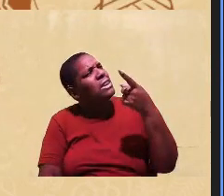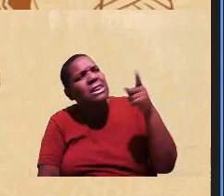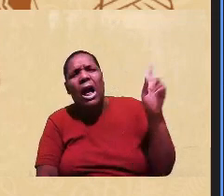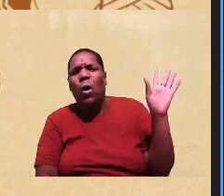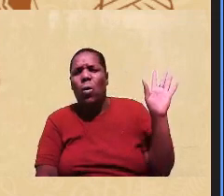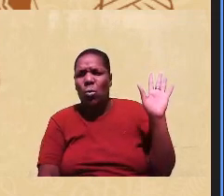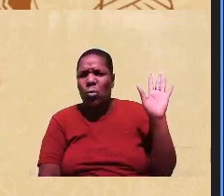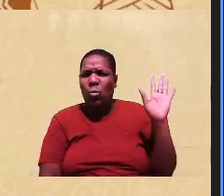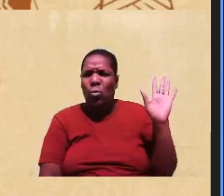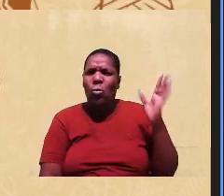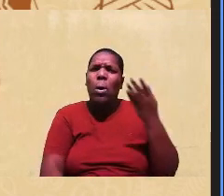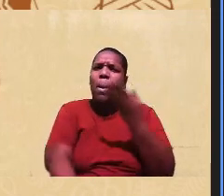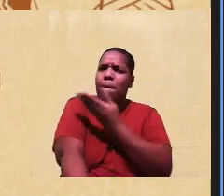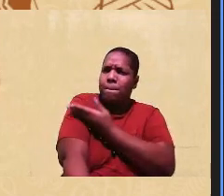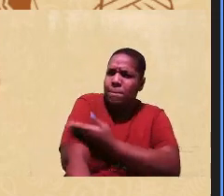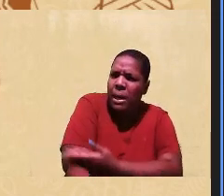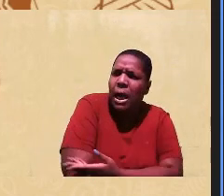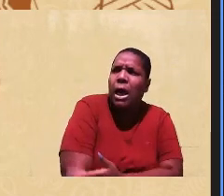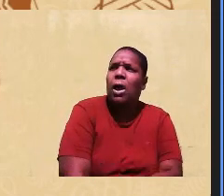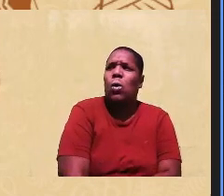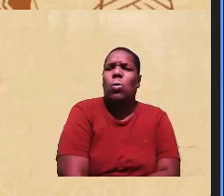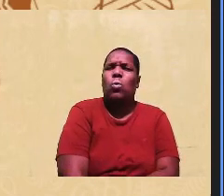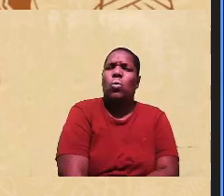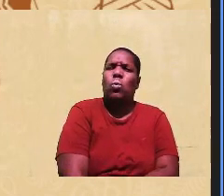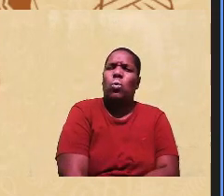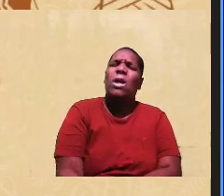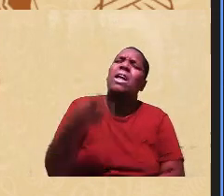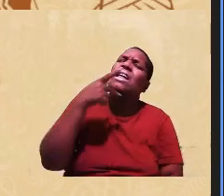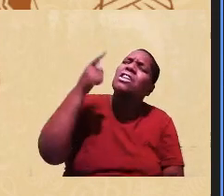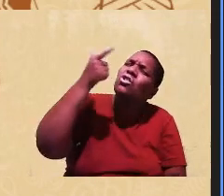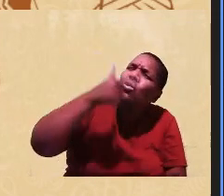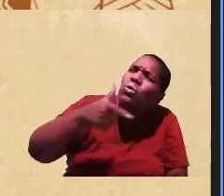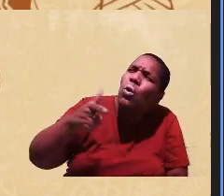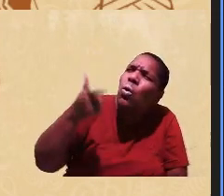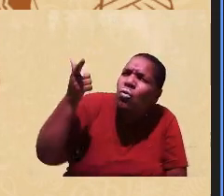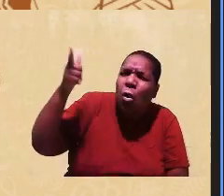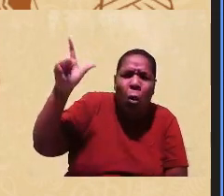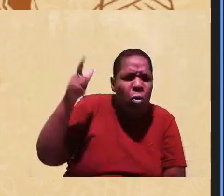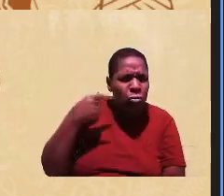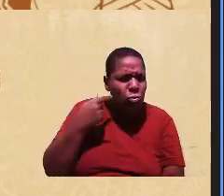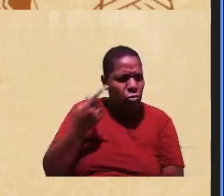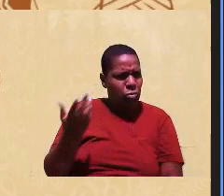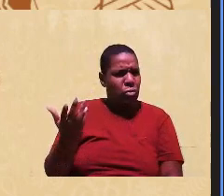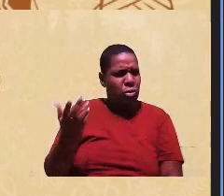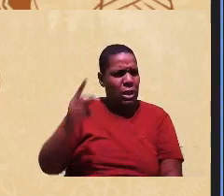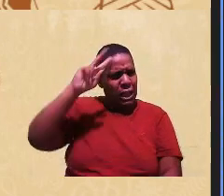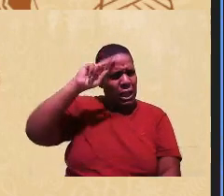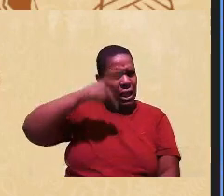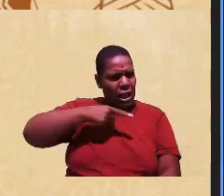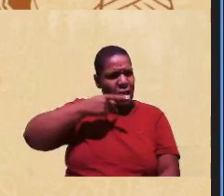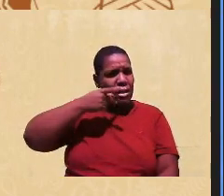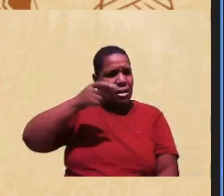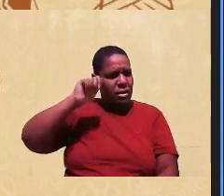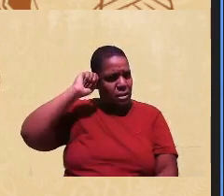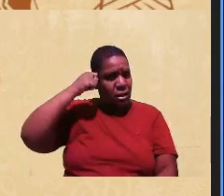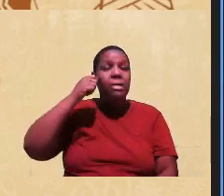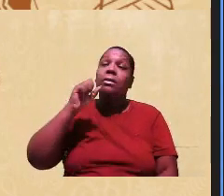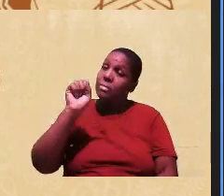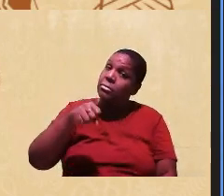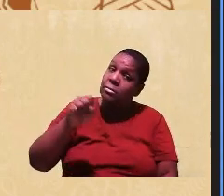ele é branco. E aí, ele está tentando de novo num outro concurso e autodeclarar que é negro, sim, é isso que eu estou dizendo.